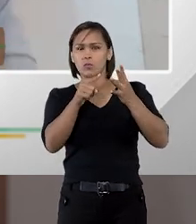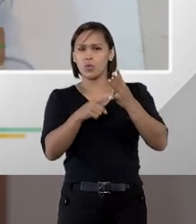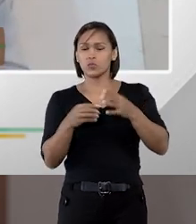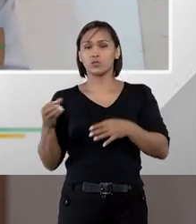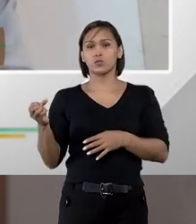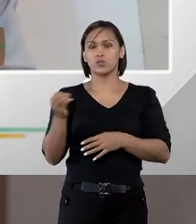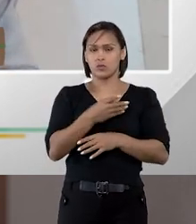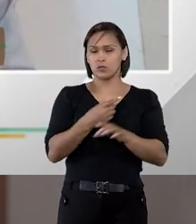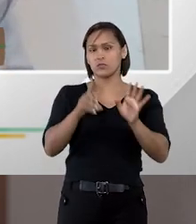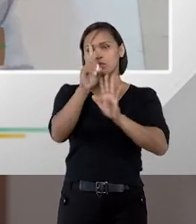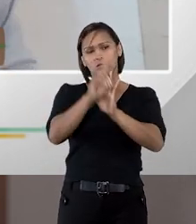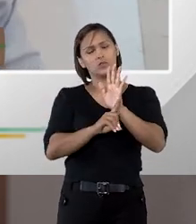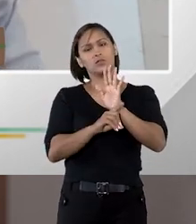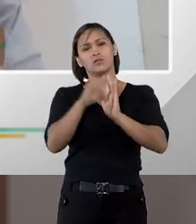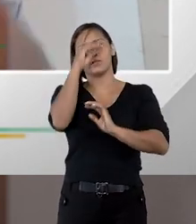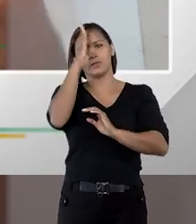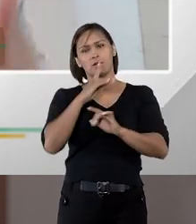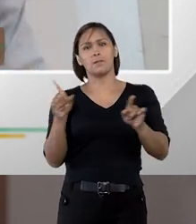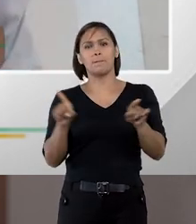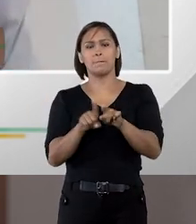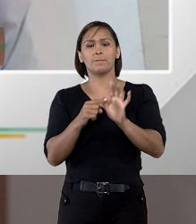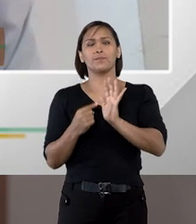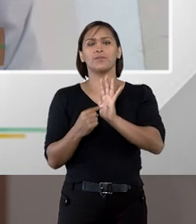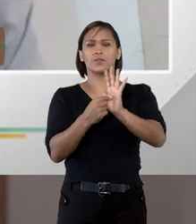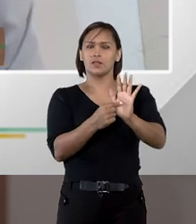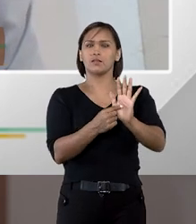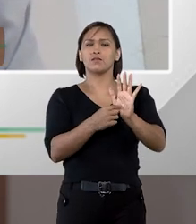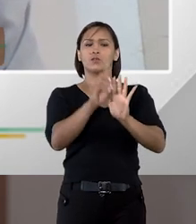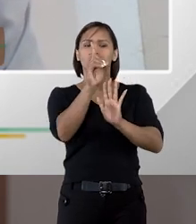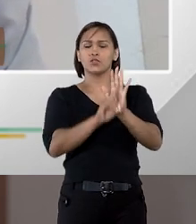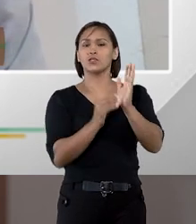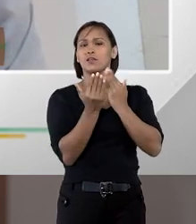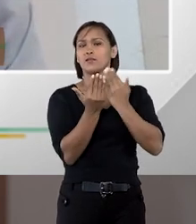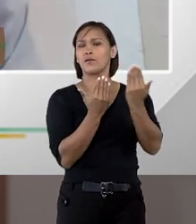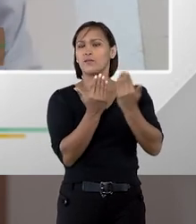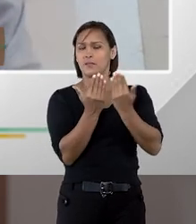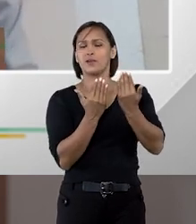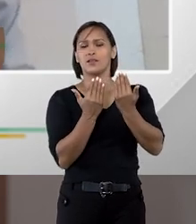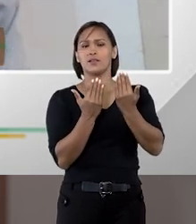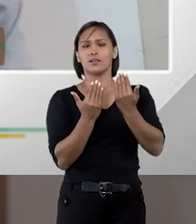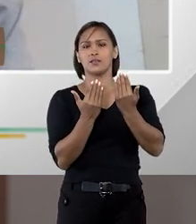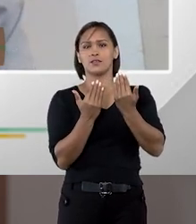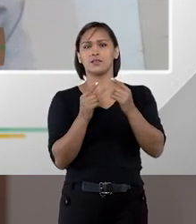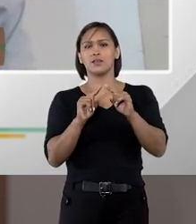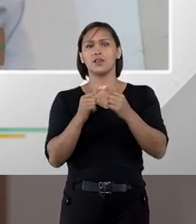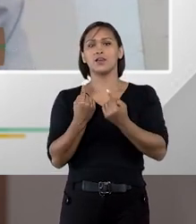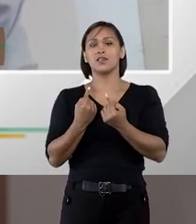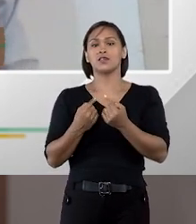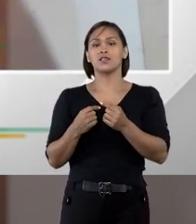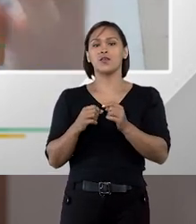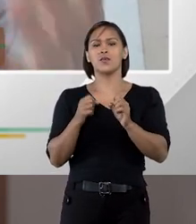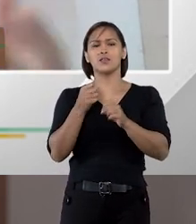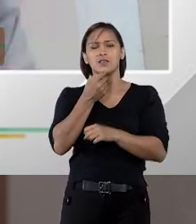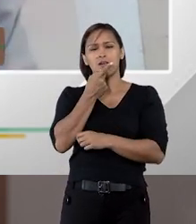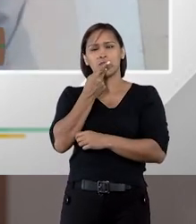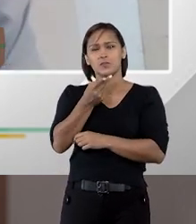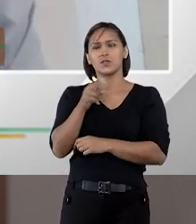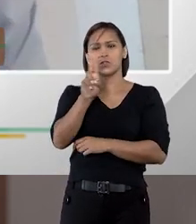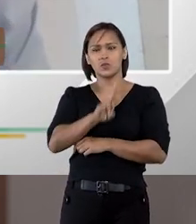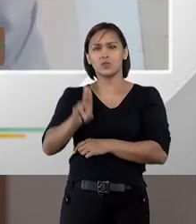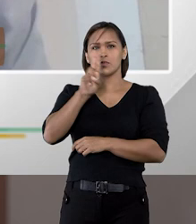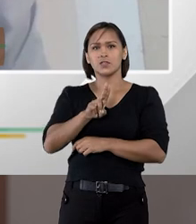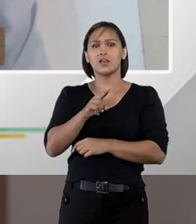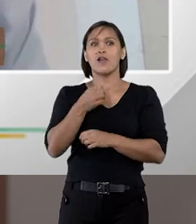que são novidades no direito brasileiro, também foram trazidos no direito comparado. Então, essa expressão